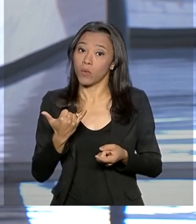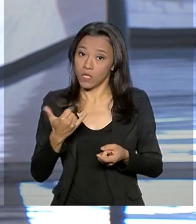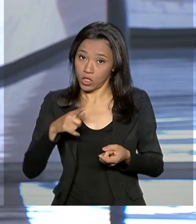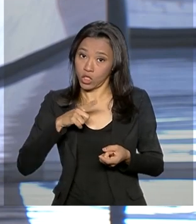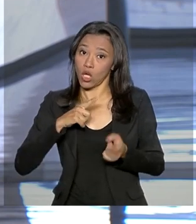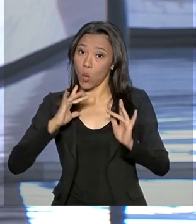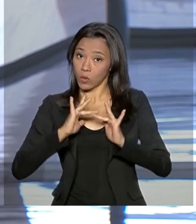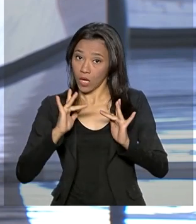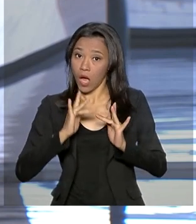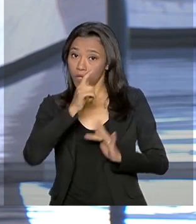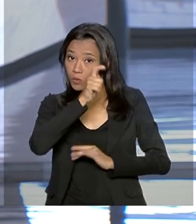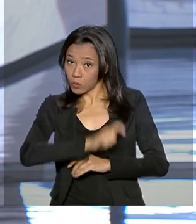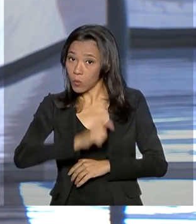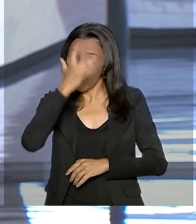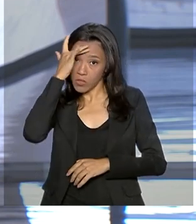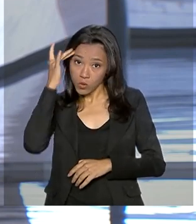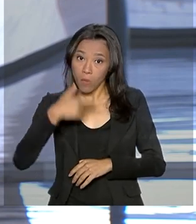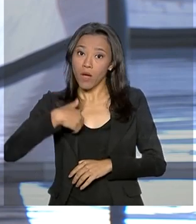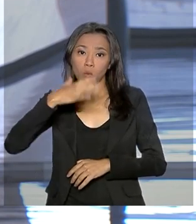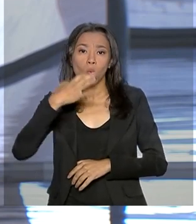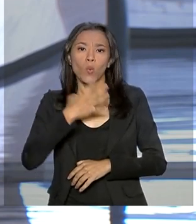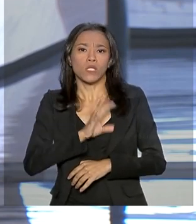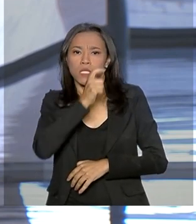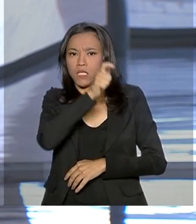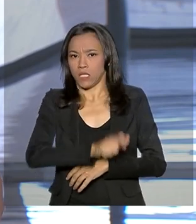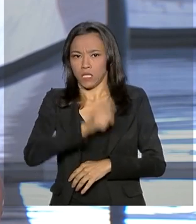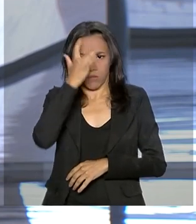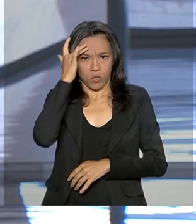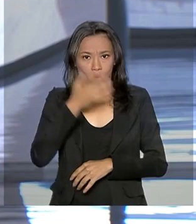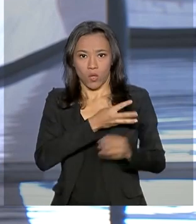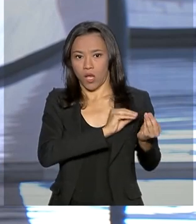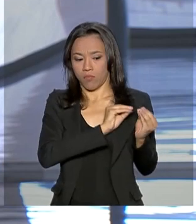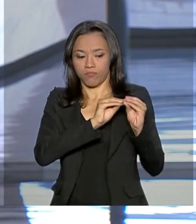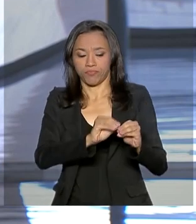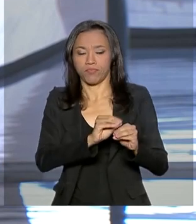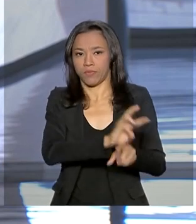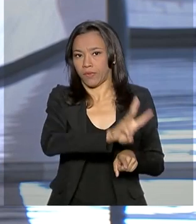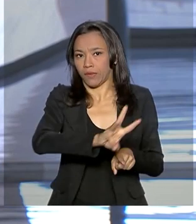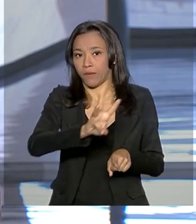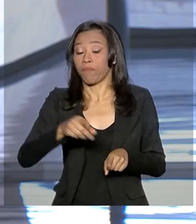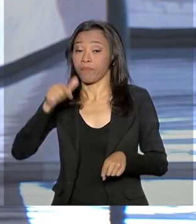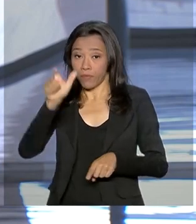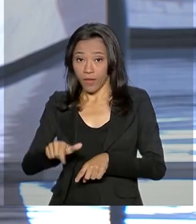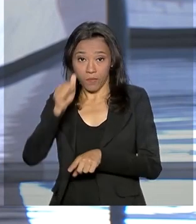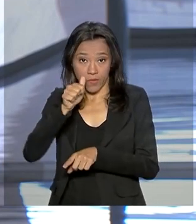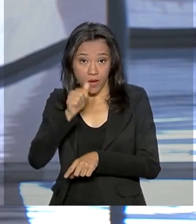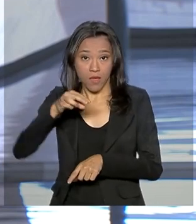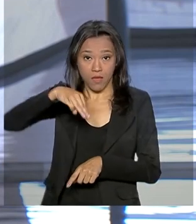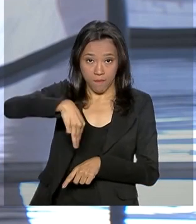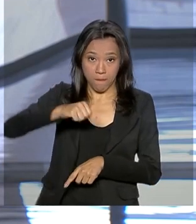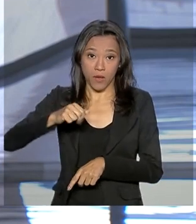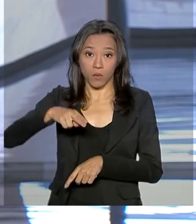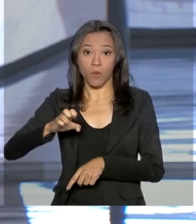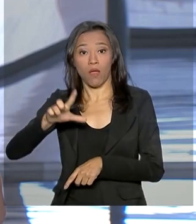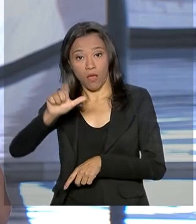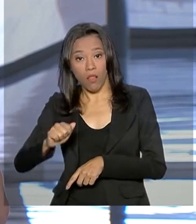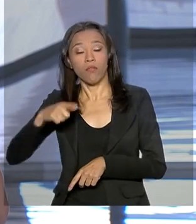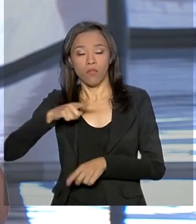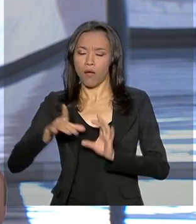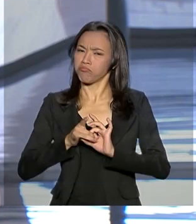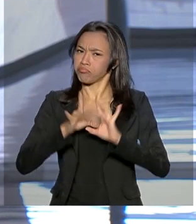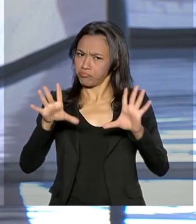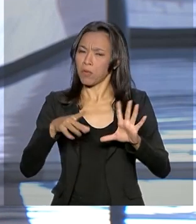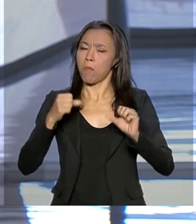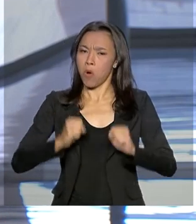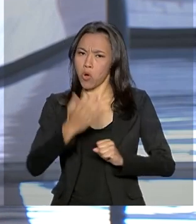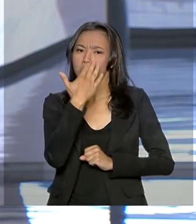que desconhecia a identidade dele. Manuela se colocou à disposição da Justiça para prestar todas as informações. Então, para